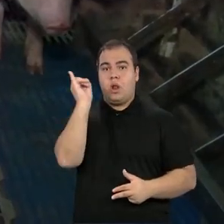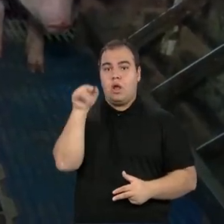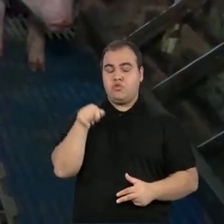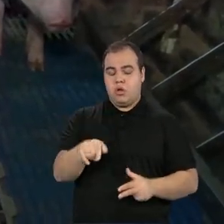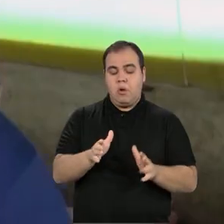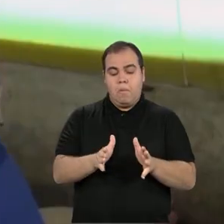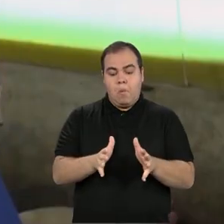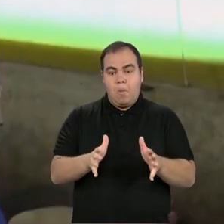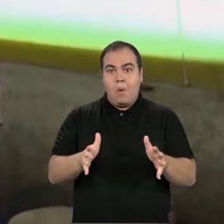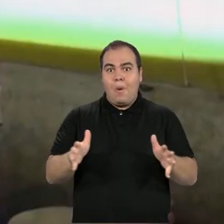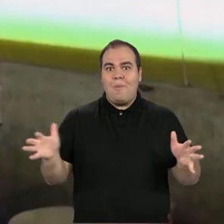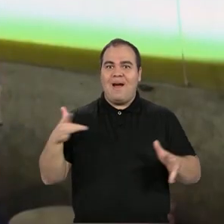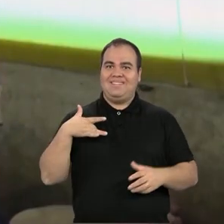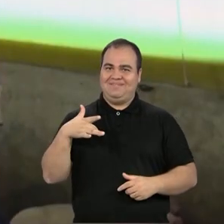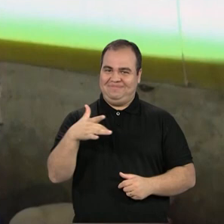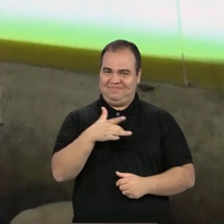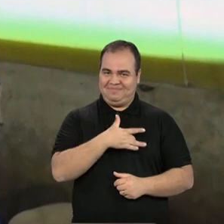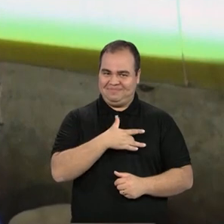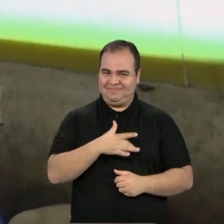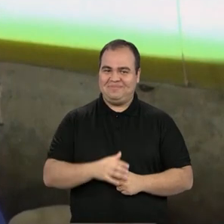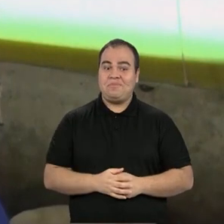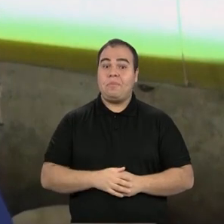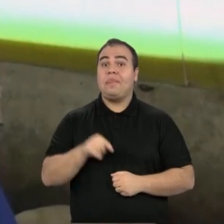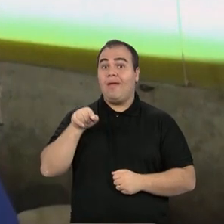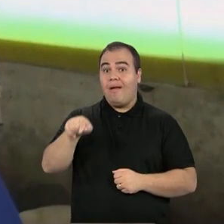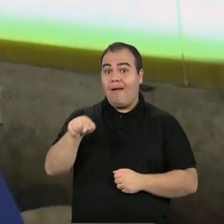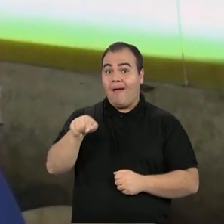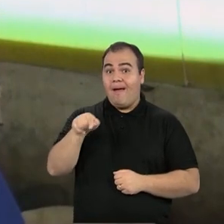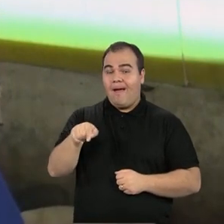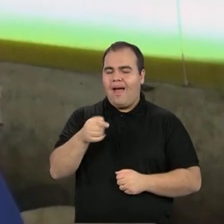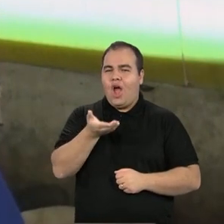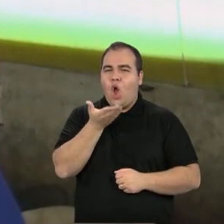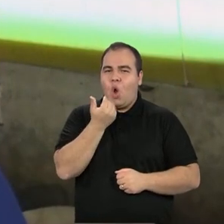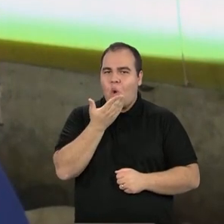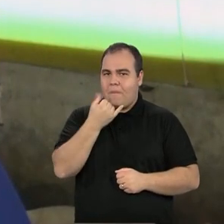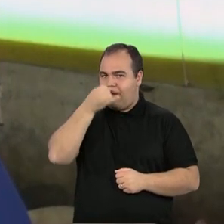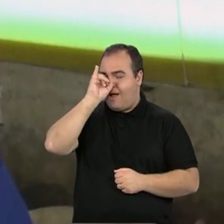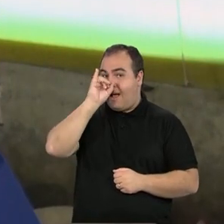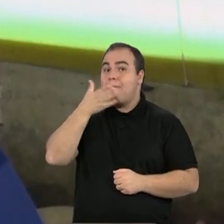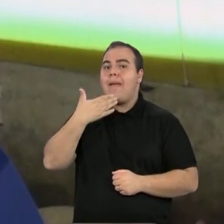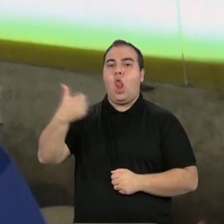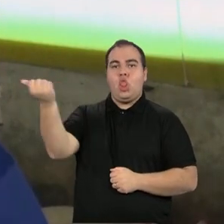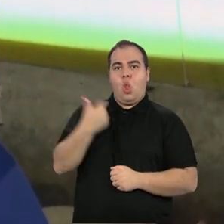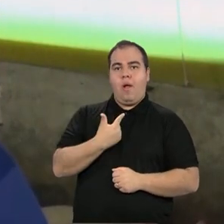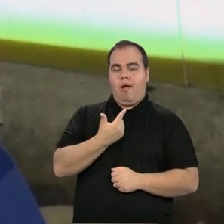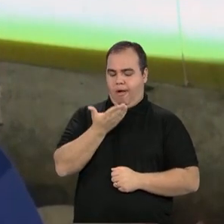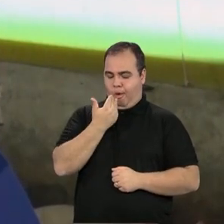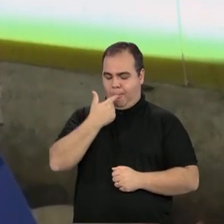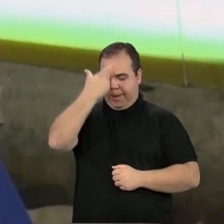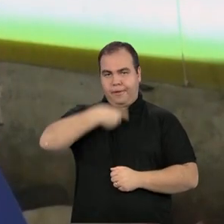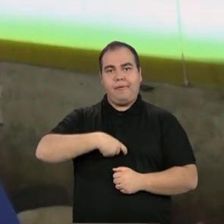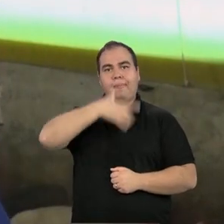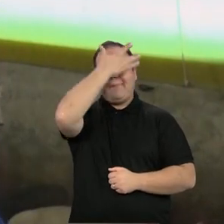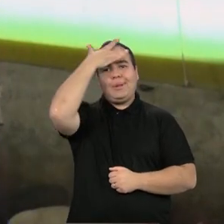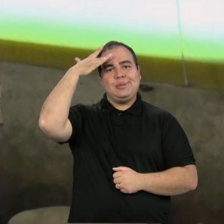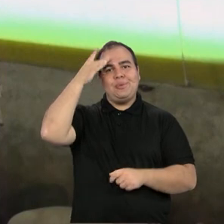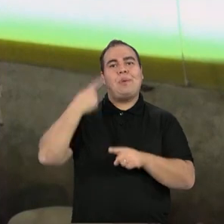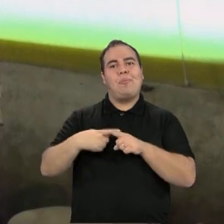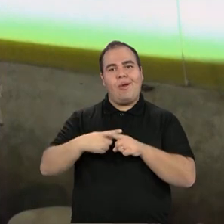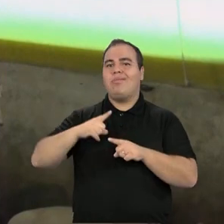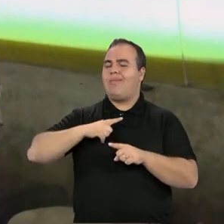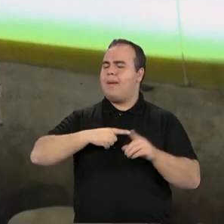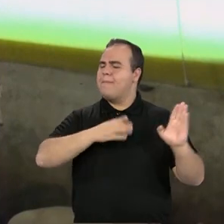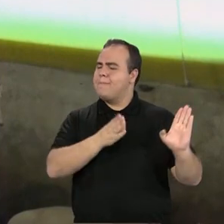Eu costumo brincar que a ração do suíno é melhor do que a nossa comida, Tem todo um controle de qualidade, né? Uma garantia de produção e